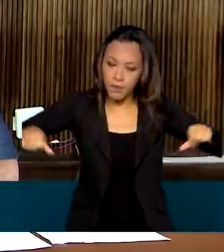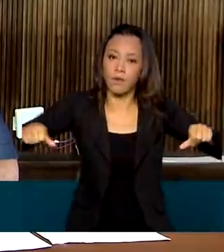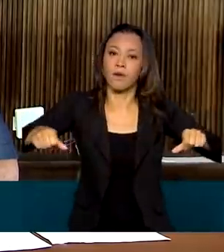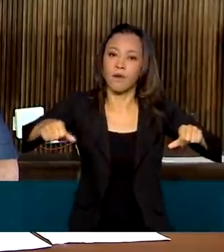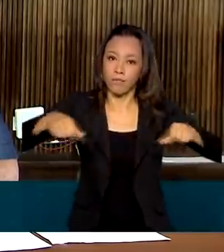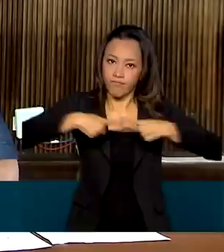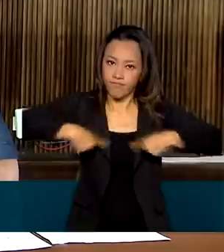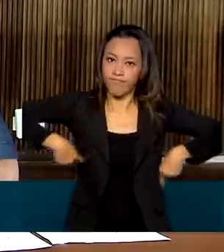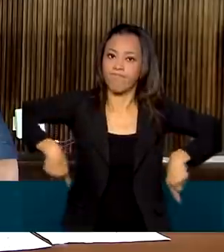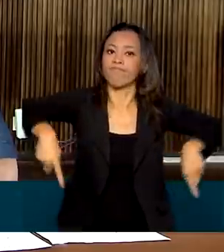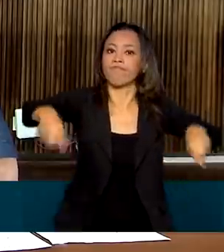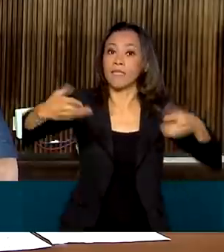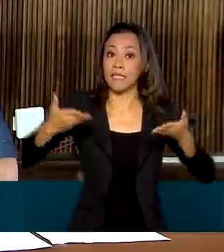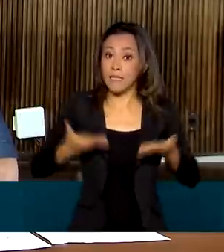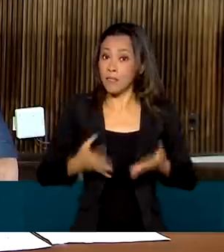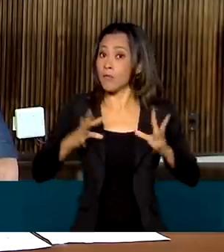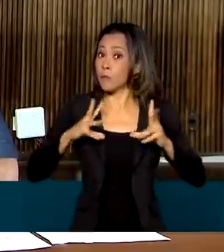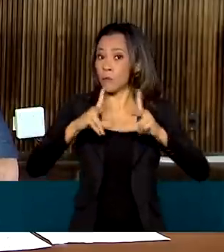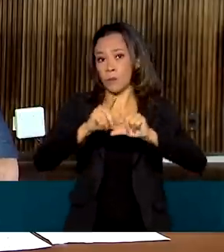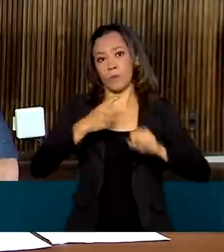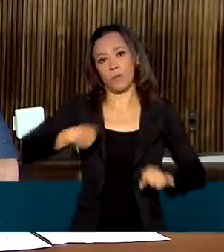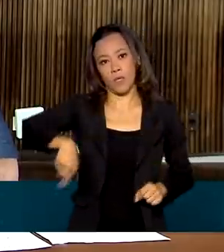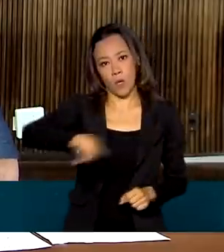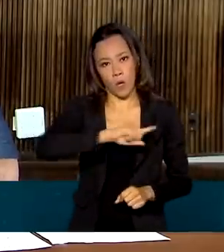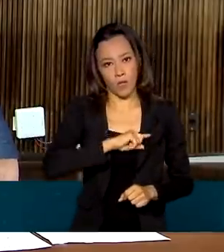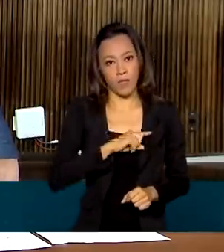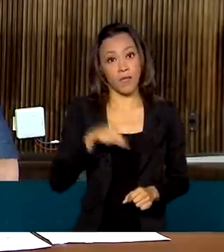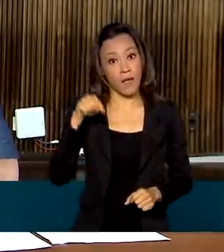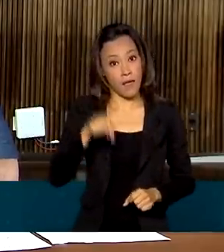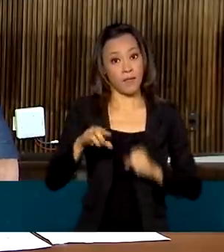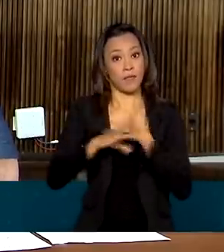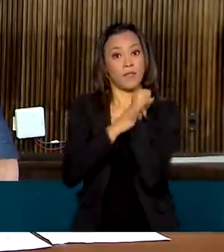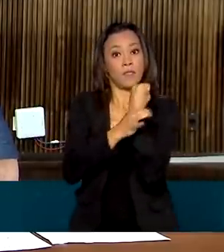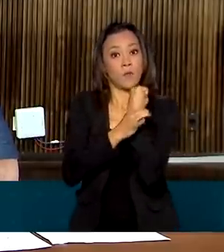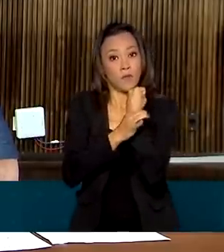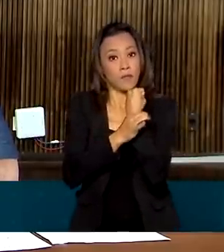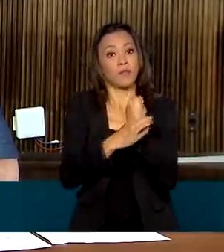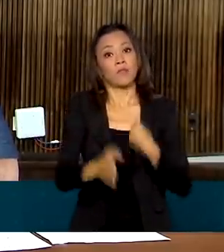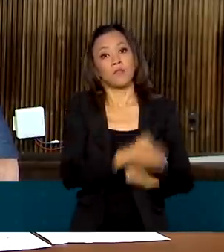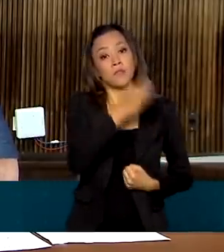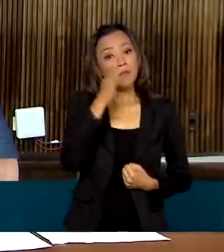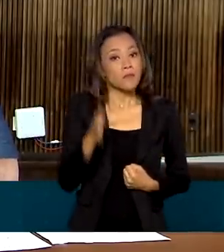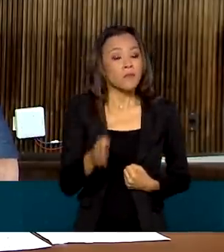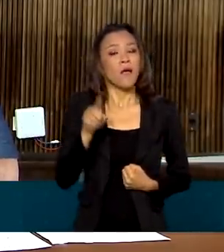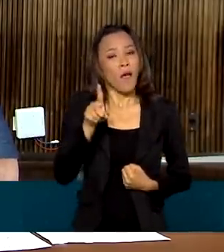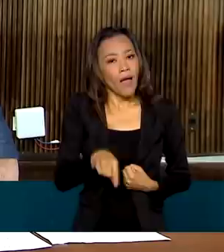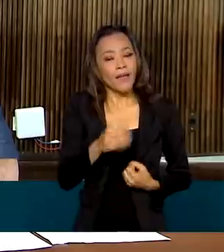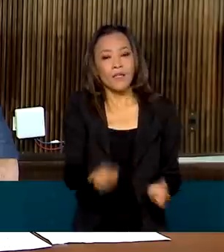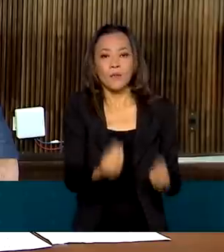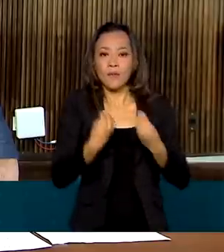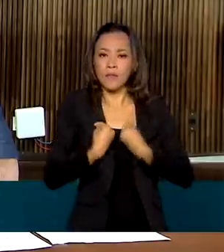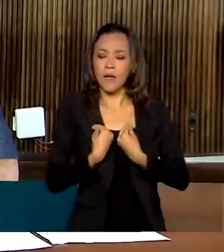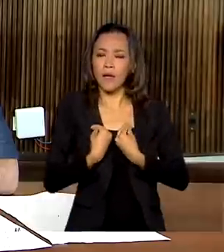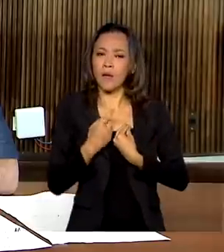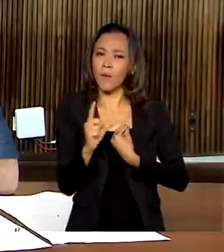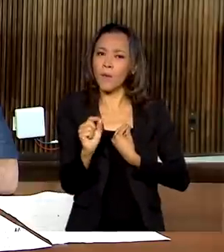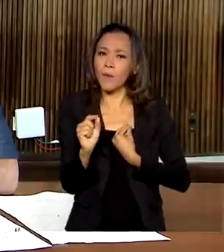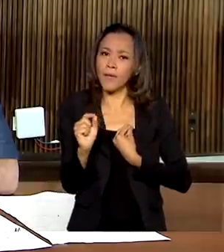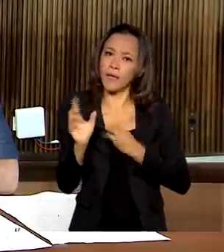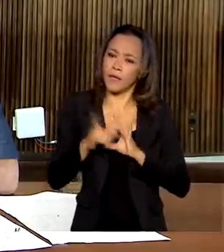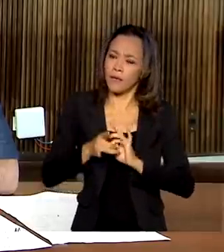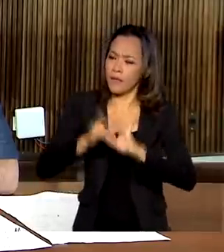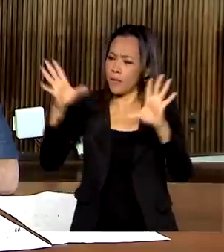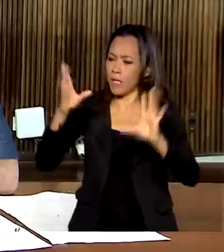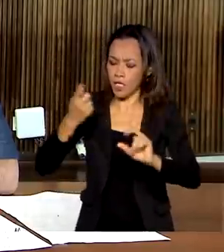é tudo para nós. Essa garantia, essa segurança é que nos dará a independência